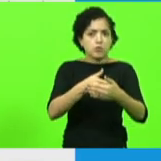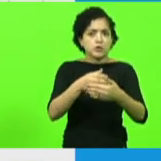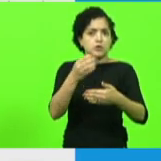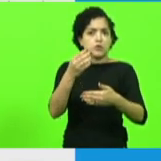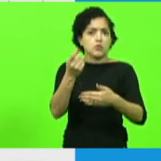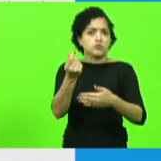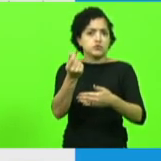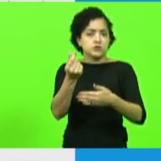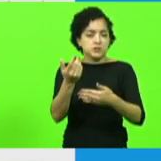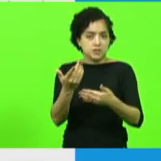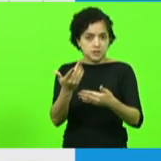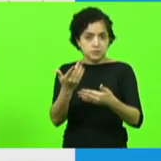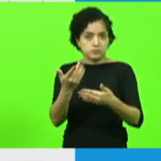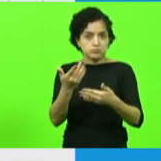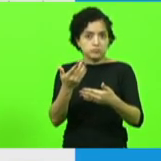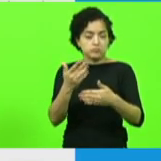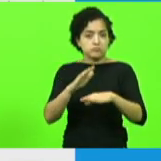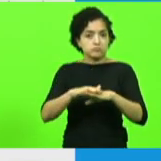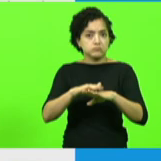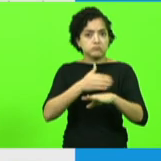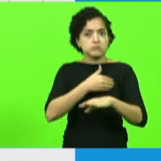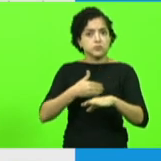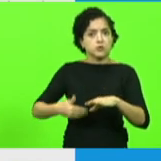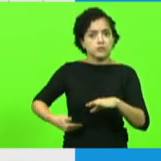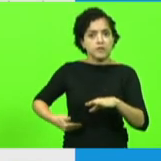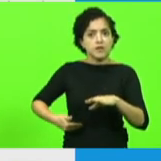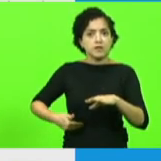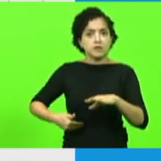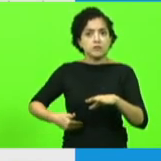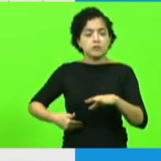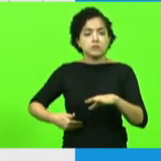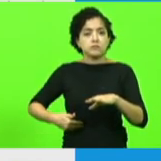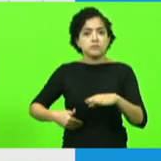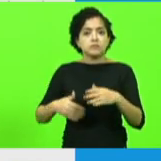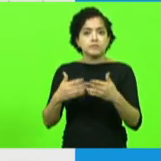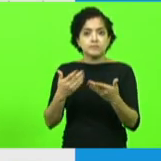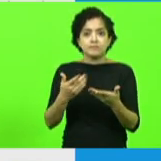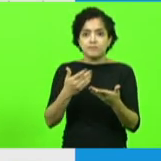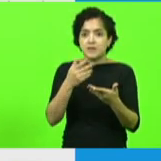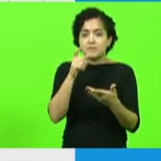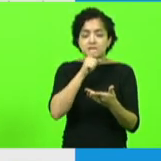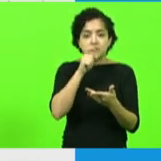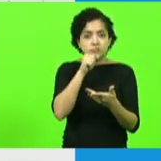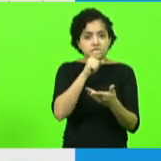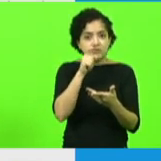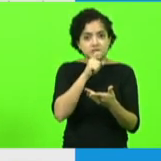que o governo bloqueou o dinheiro que o governo está recuperando o dinheiro e isso é mentira